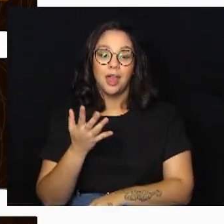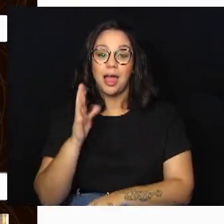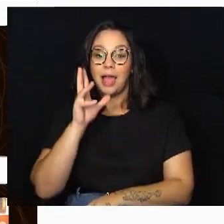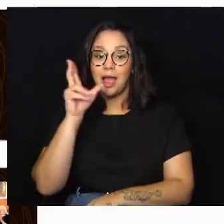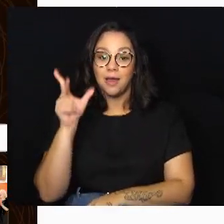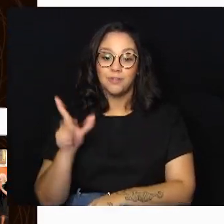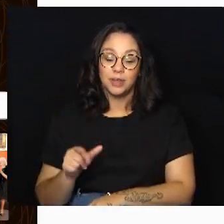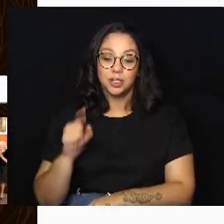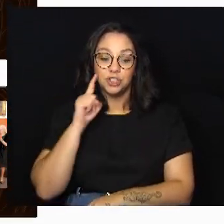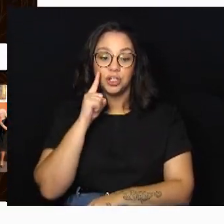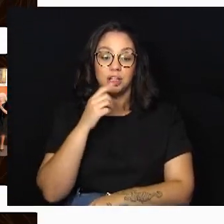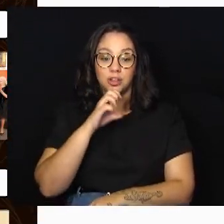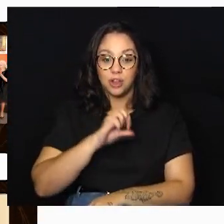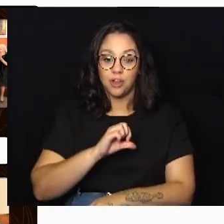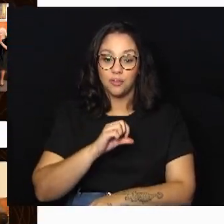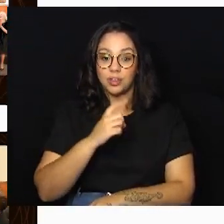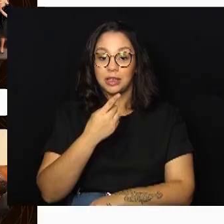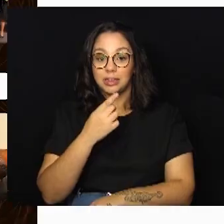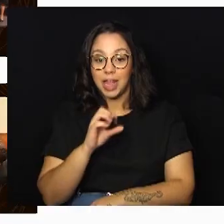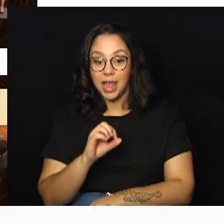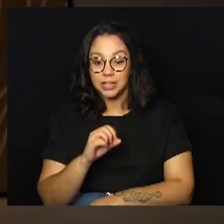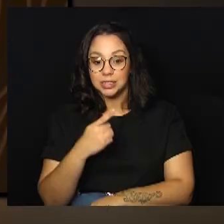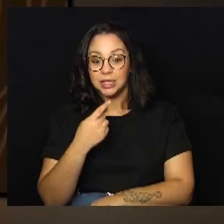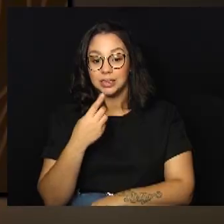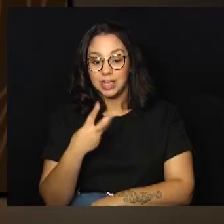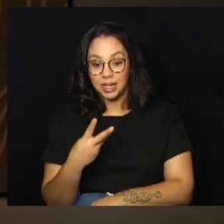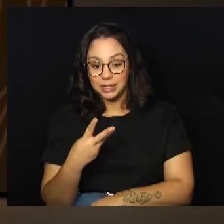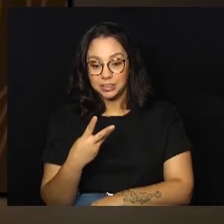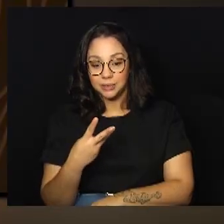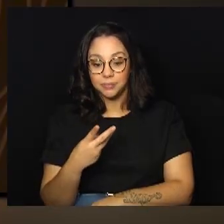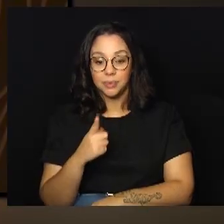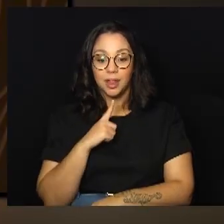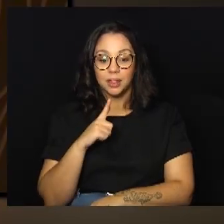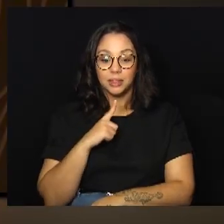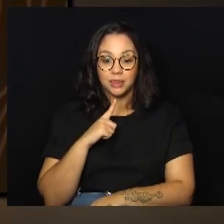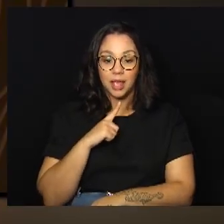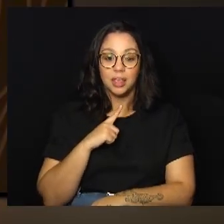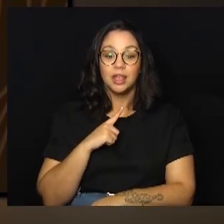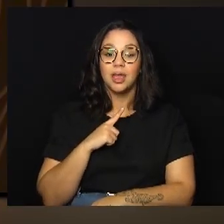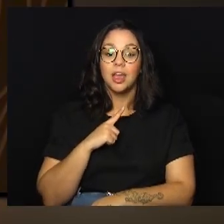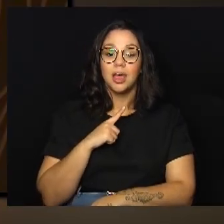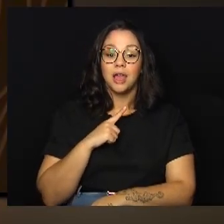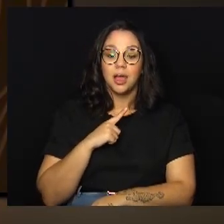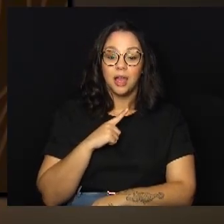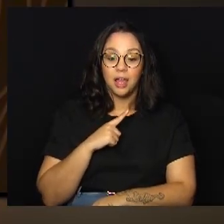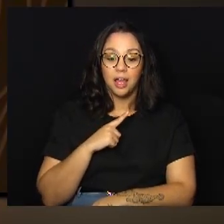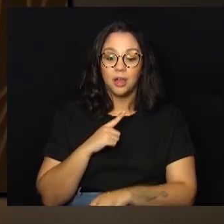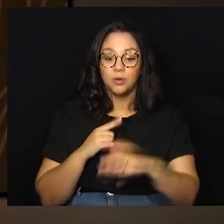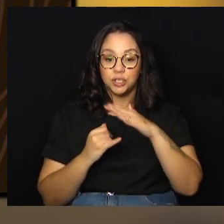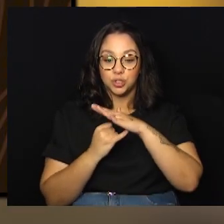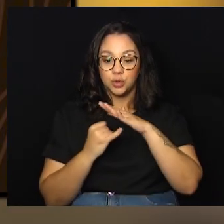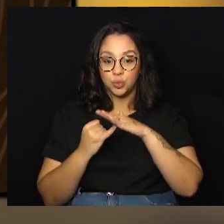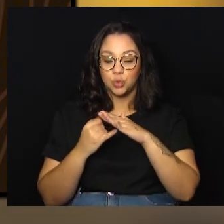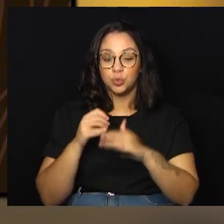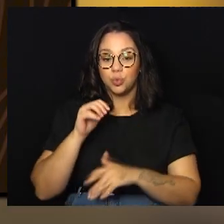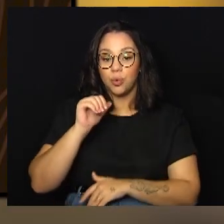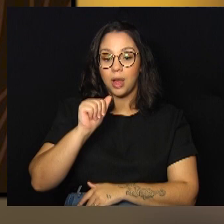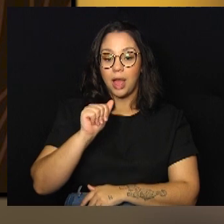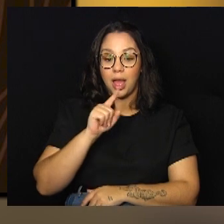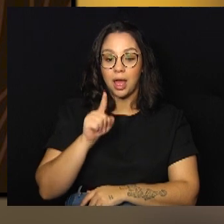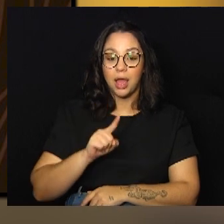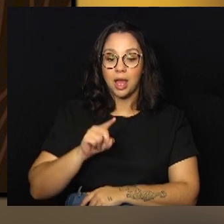9, 10, 12 e 13 de maio. Realizado pelo Instituto Azusa, o evento não tem o objetivo de